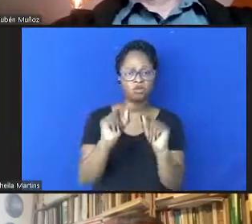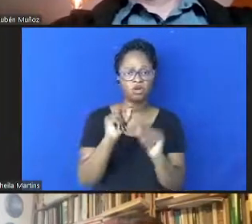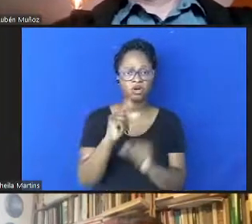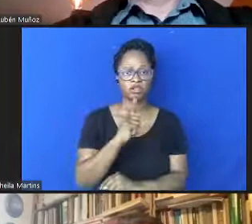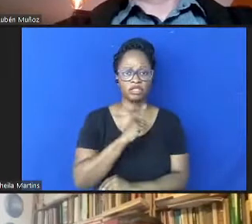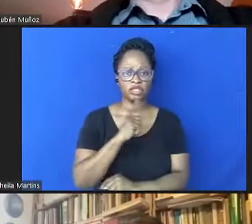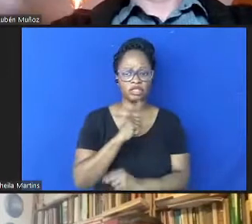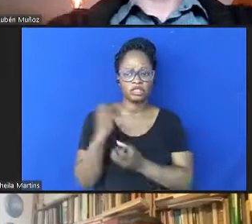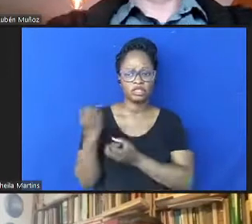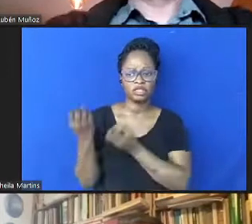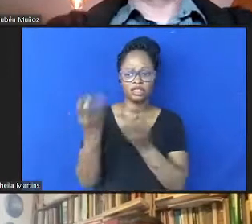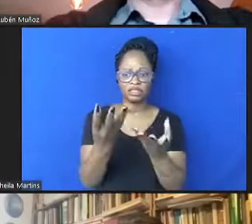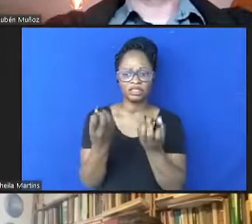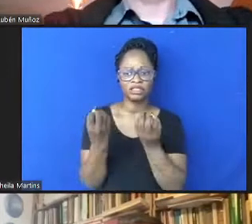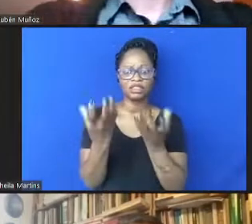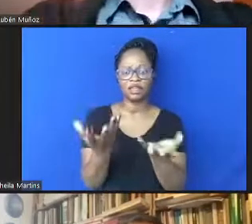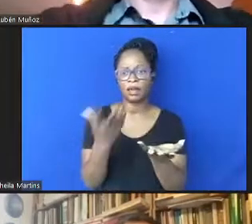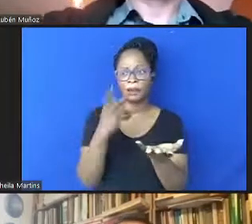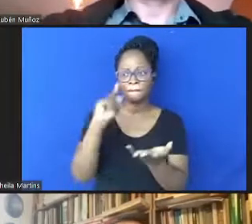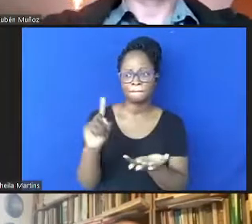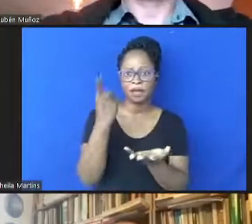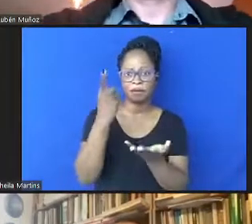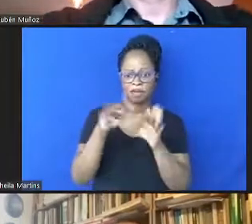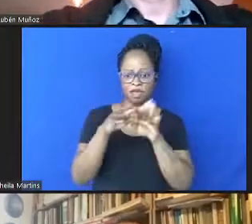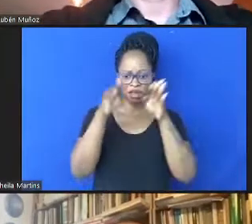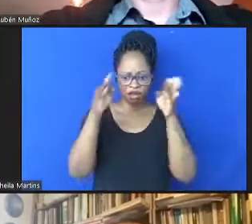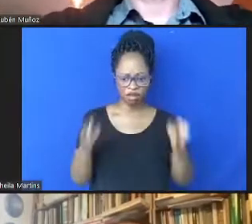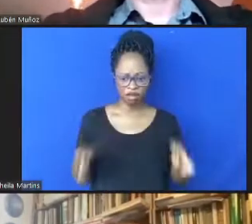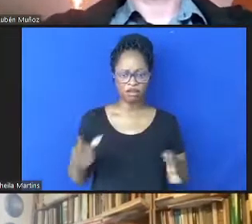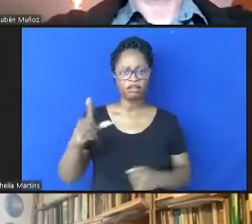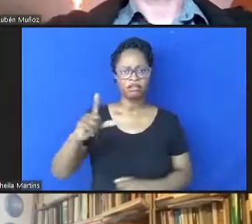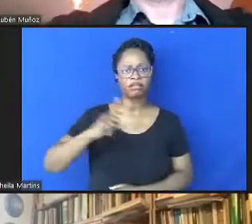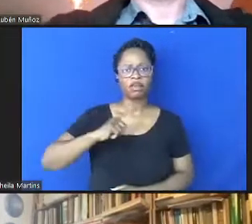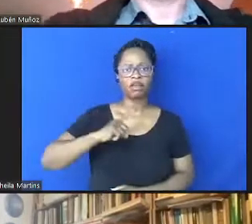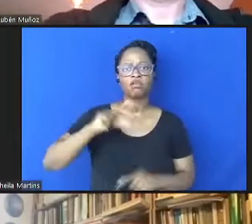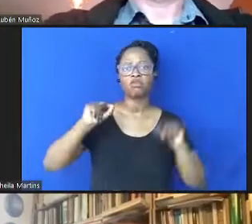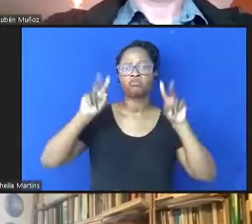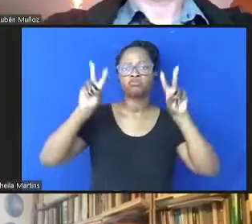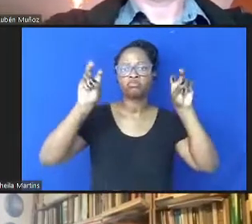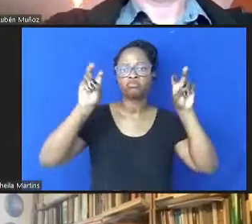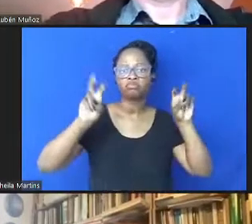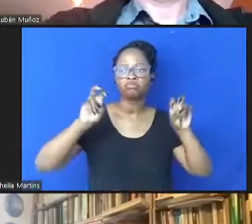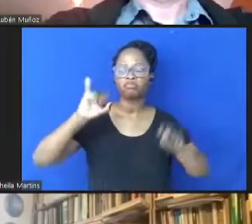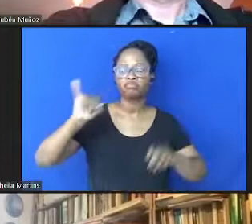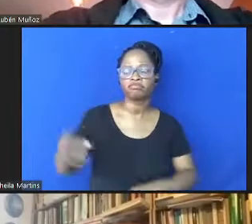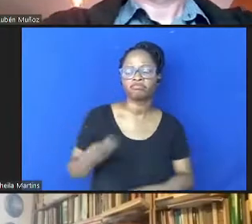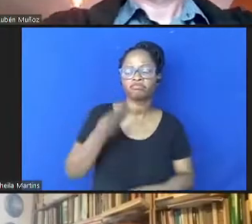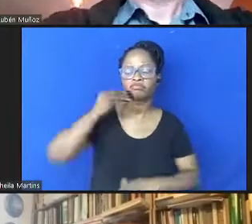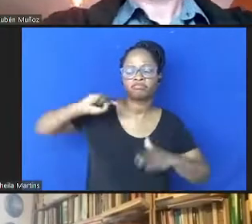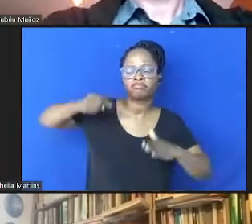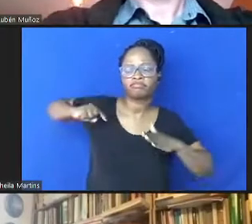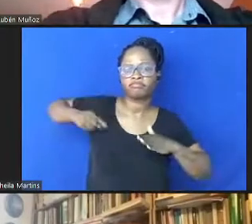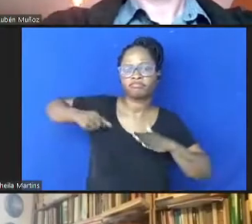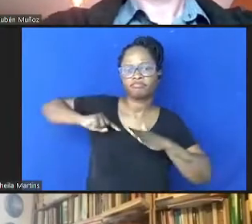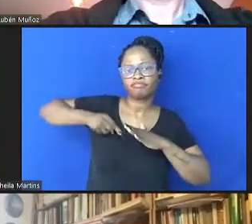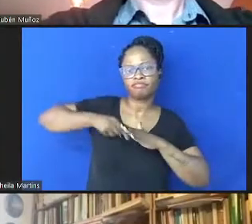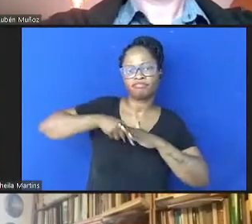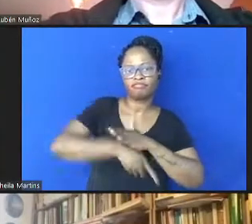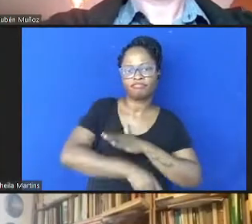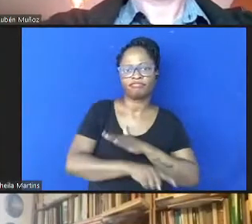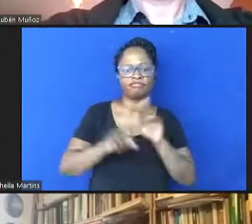entrarmos nessa primeira mesa, onde estaremos aprofundando um pouco a questão